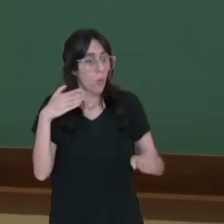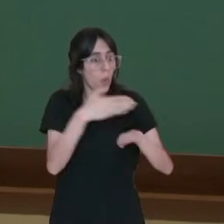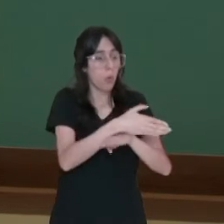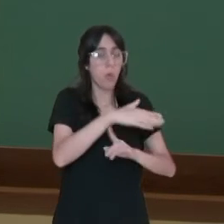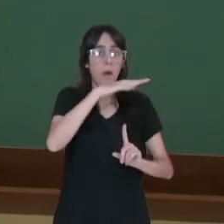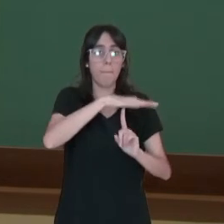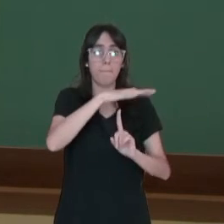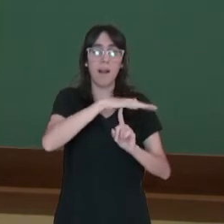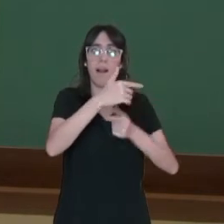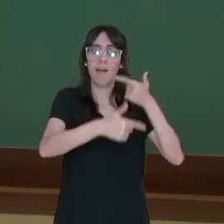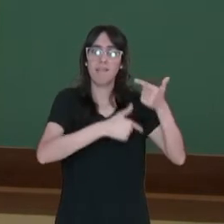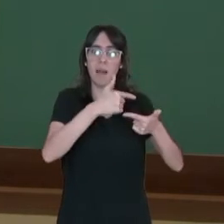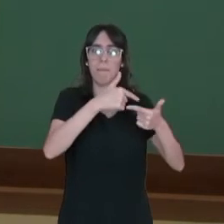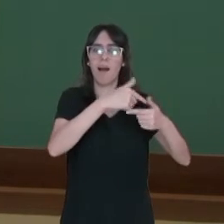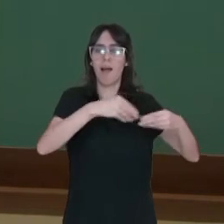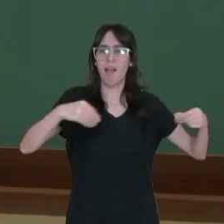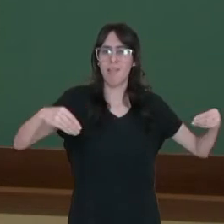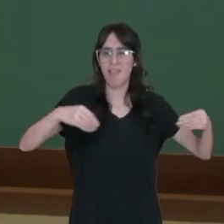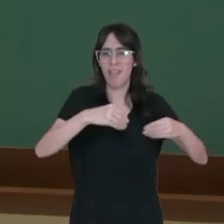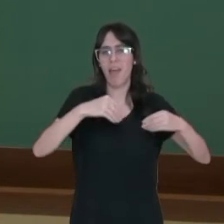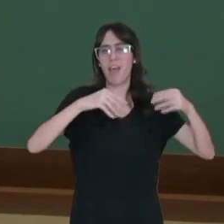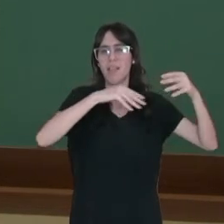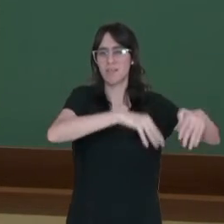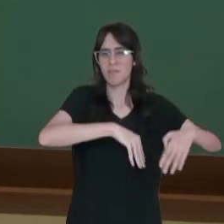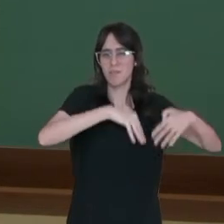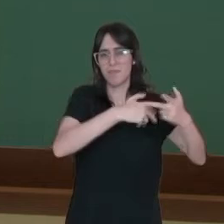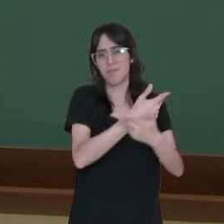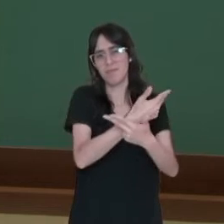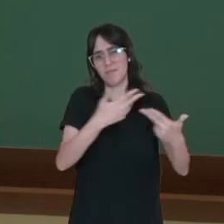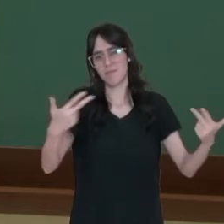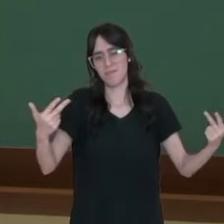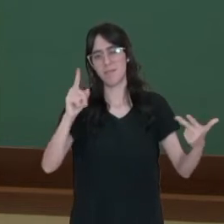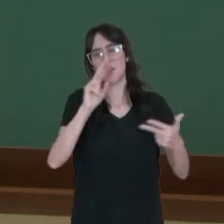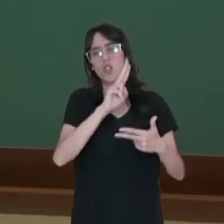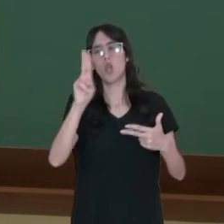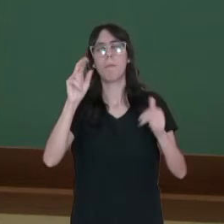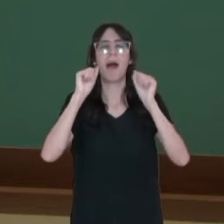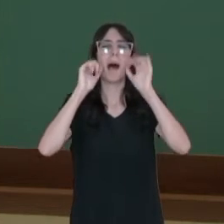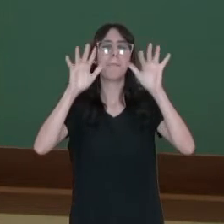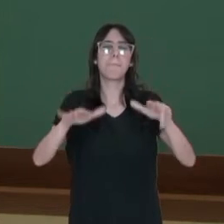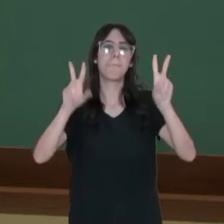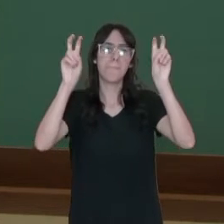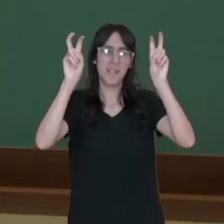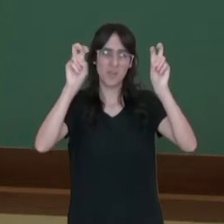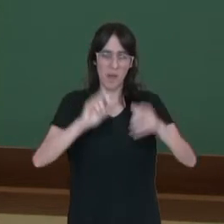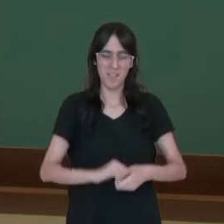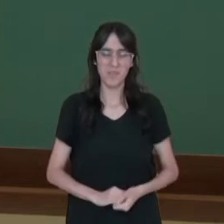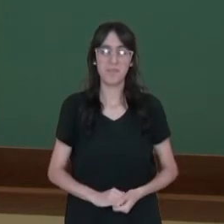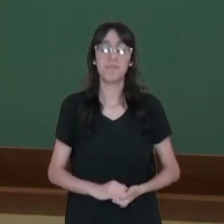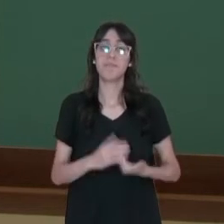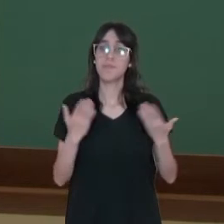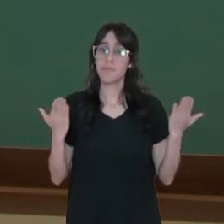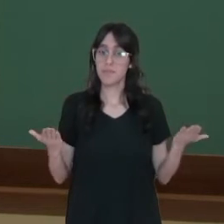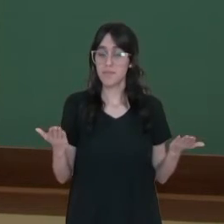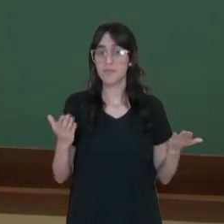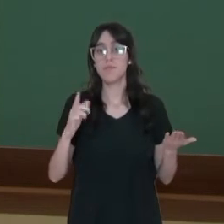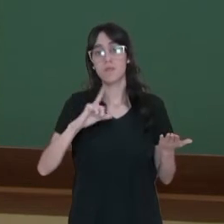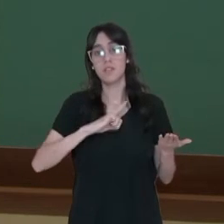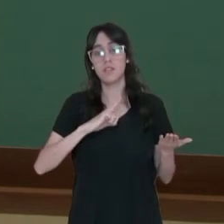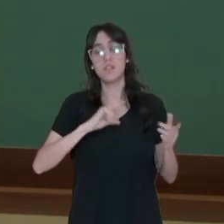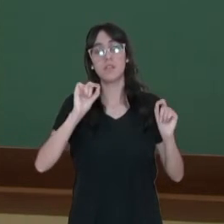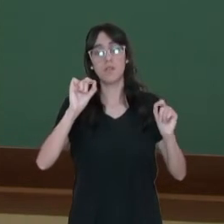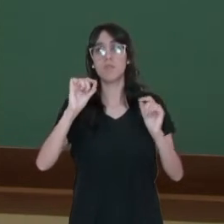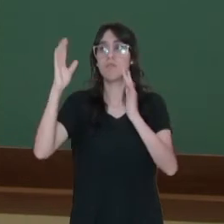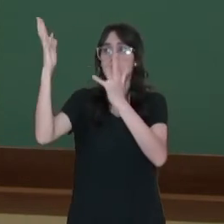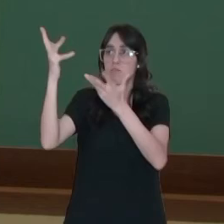e para essas terras, para esse canto abençoado, como diz o anúncio. Então, você tem a situação de atração